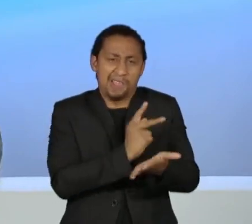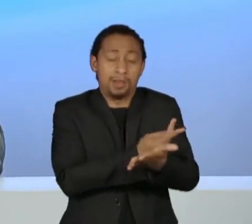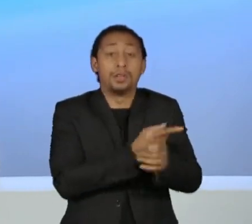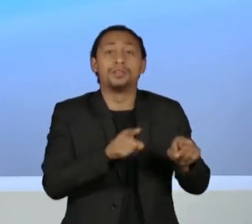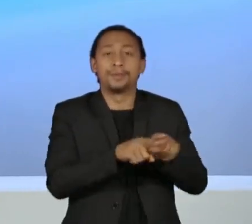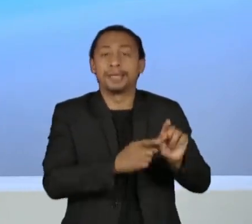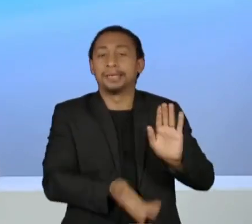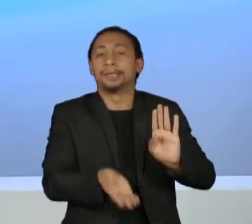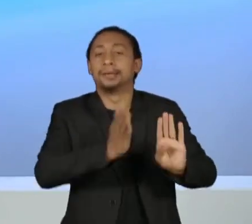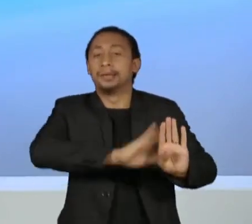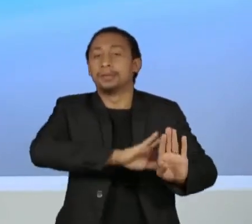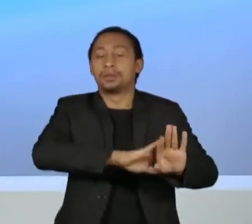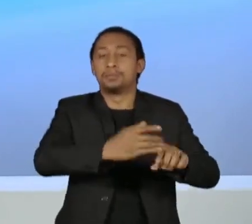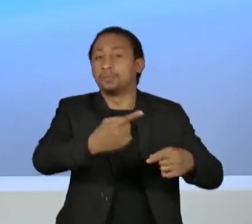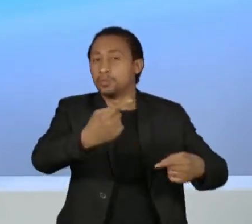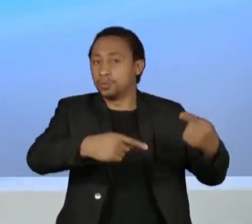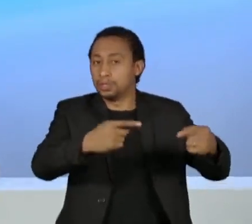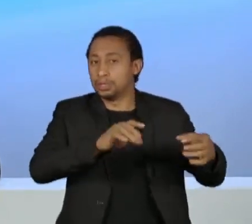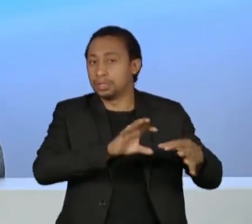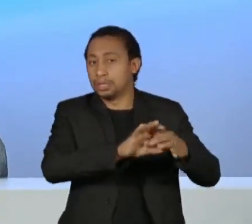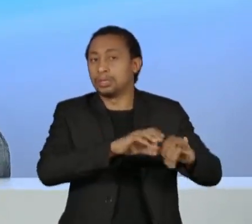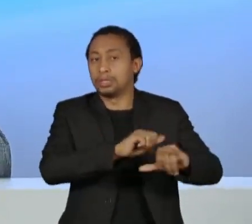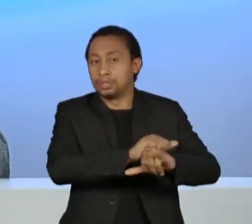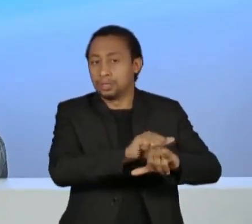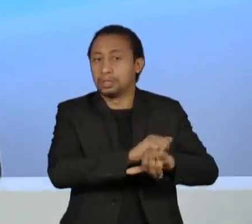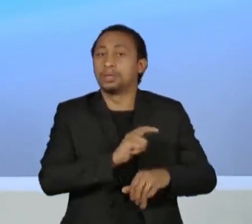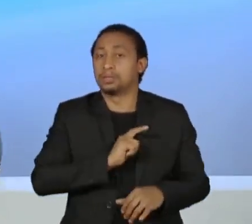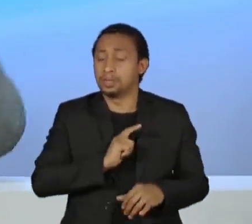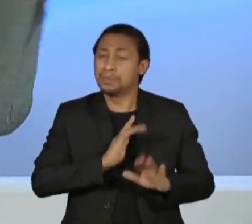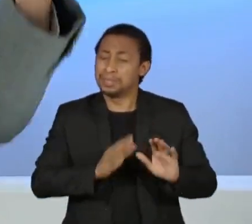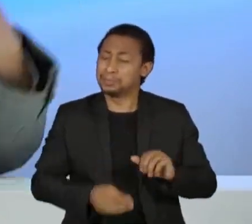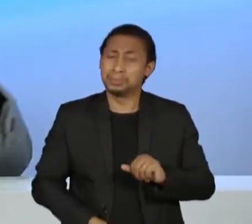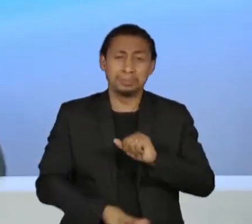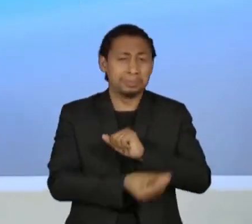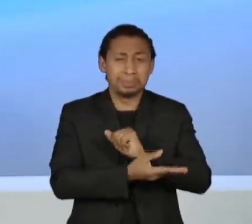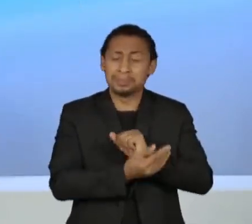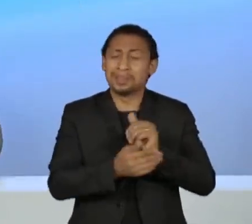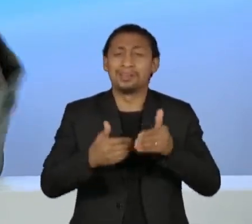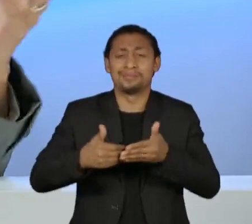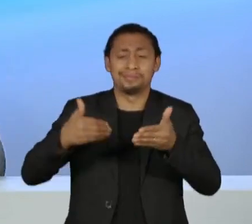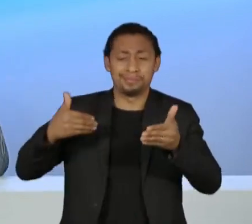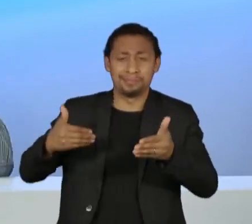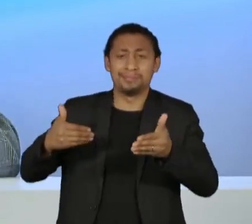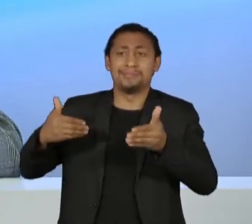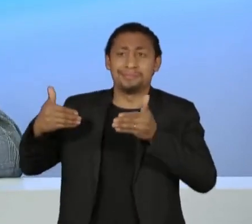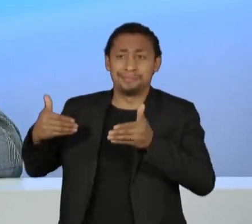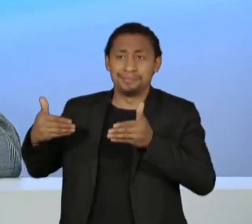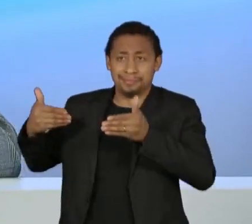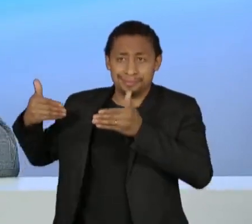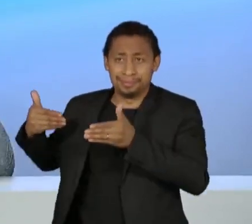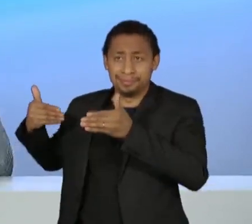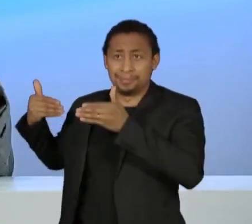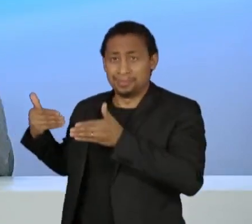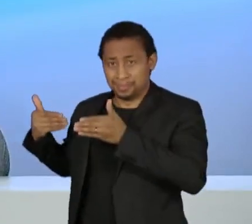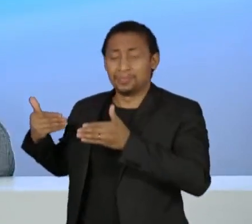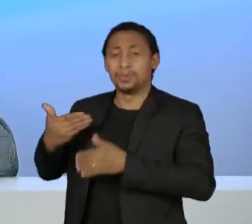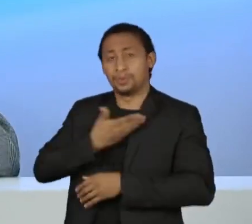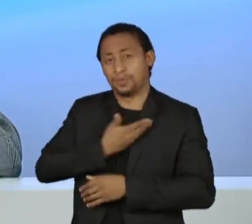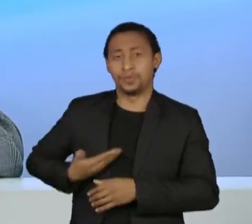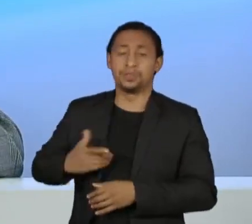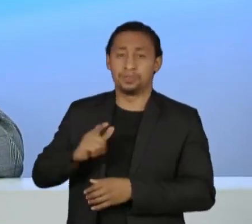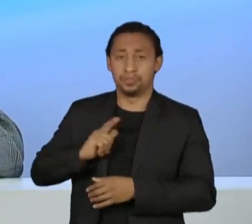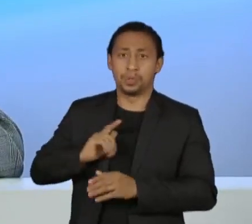Lava Jato. Mas também é inegável que houve um grande esquema de corrupção envolvendo governo, congresso, enfim, e grandes grupos